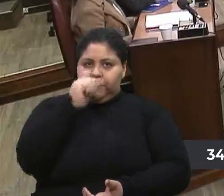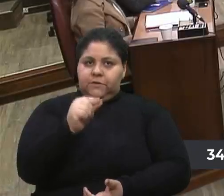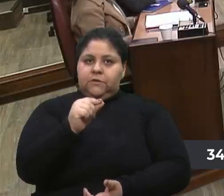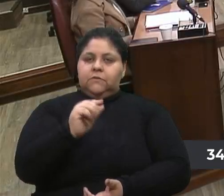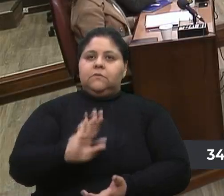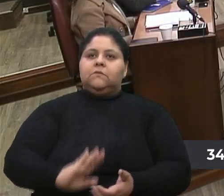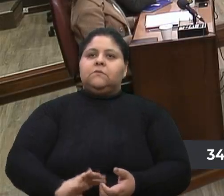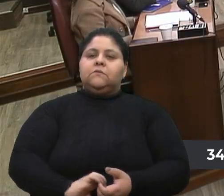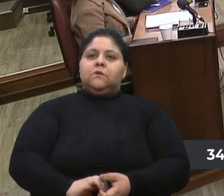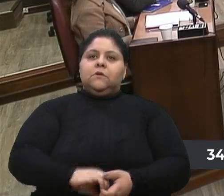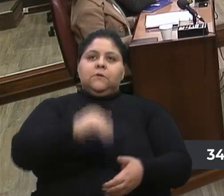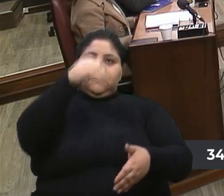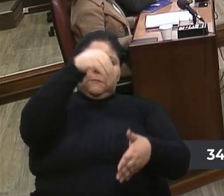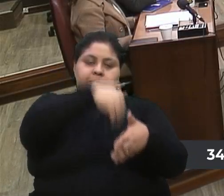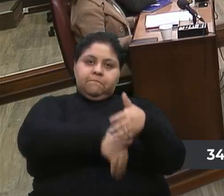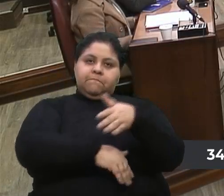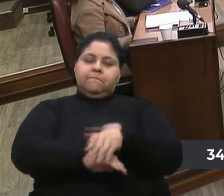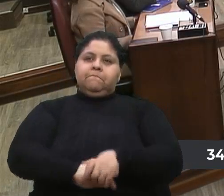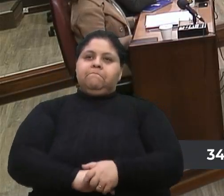Vou declarar o voto.